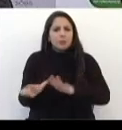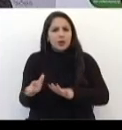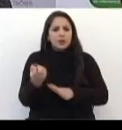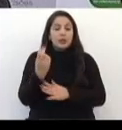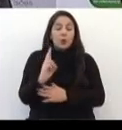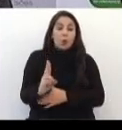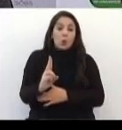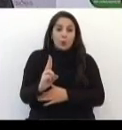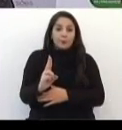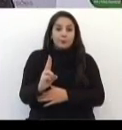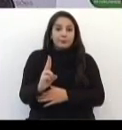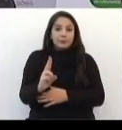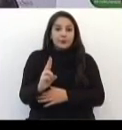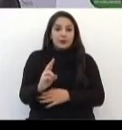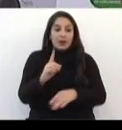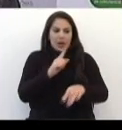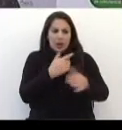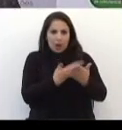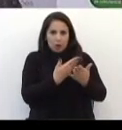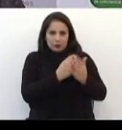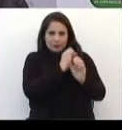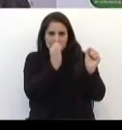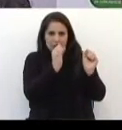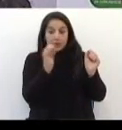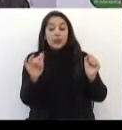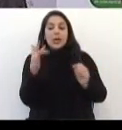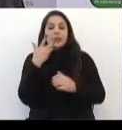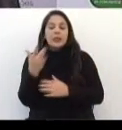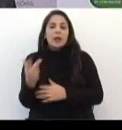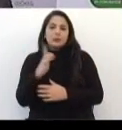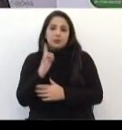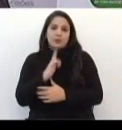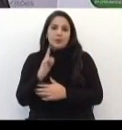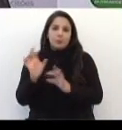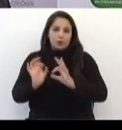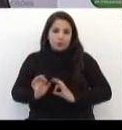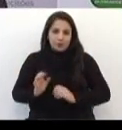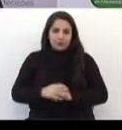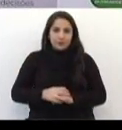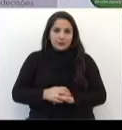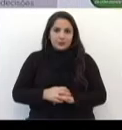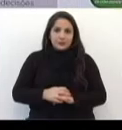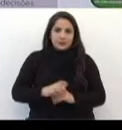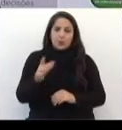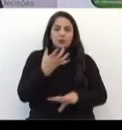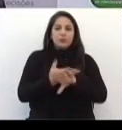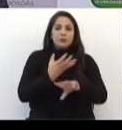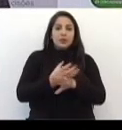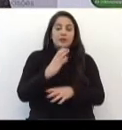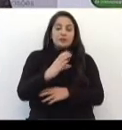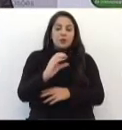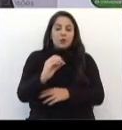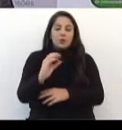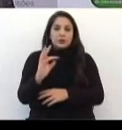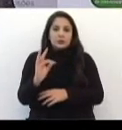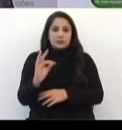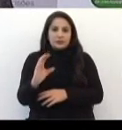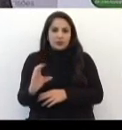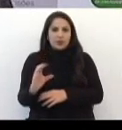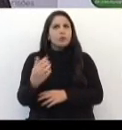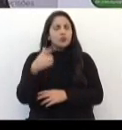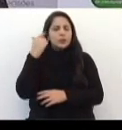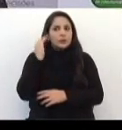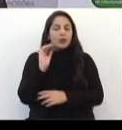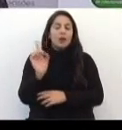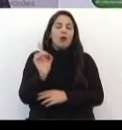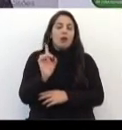disciplina Portanto, não onera o município E a COTC deu parecer Porque havia esse entendimento Mas não é isso É bem claro